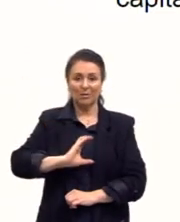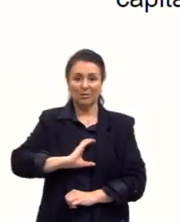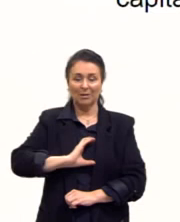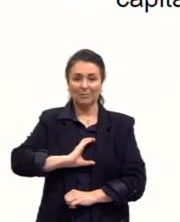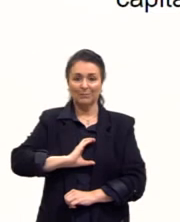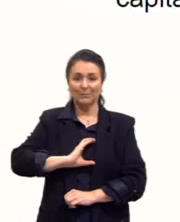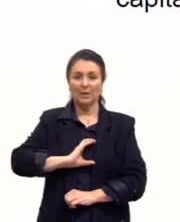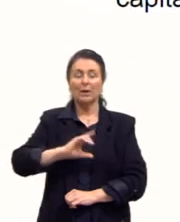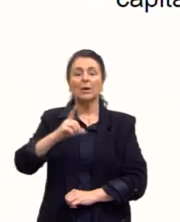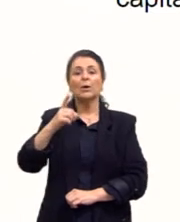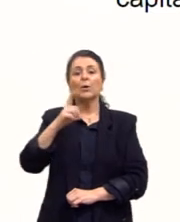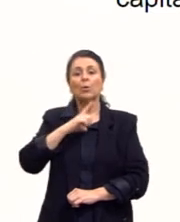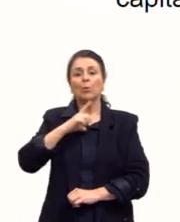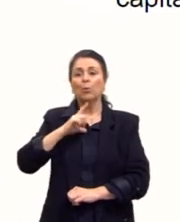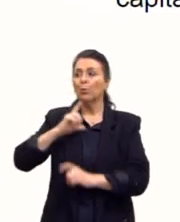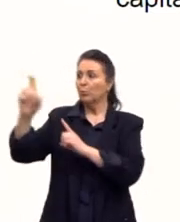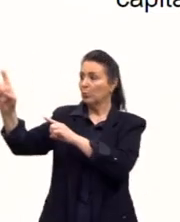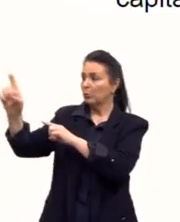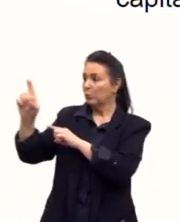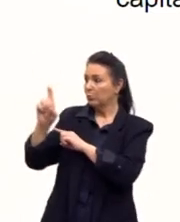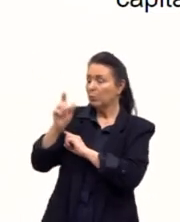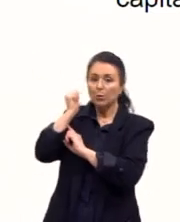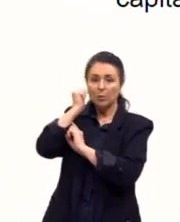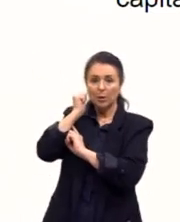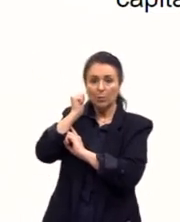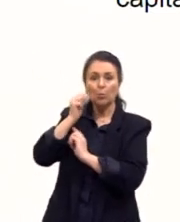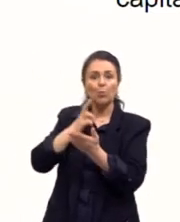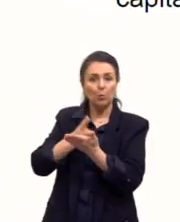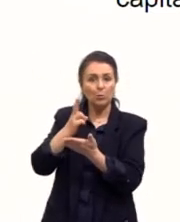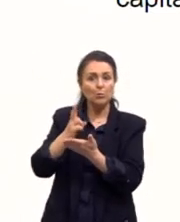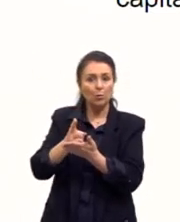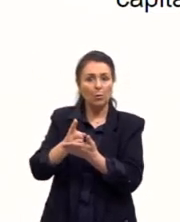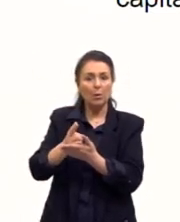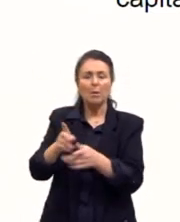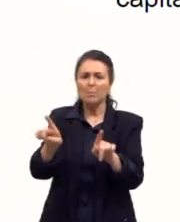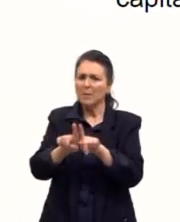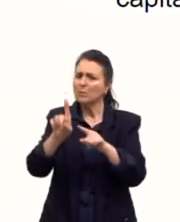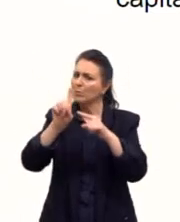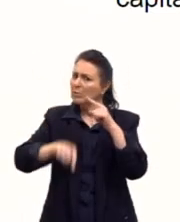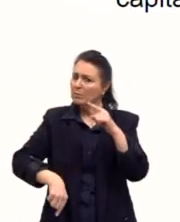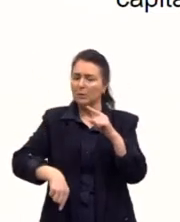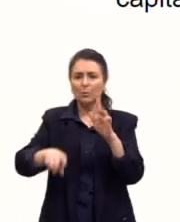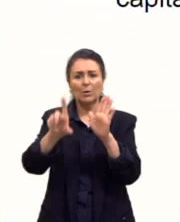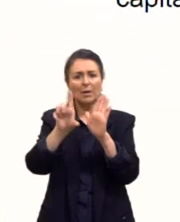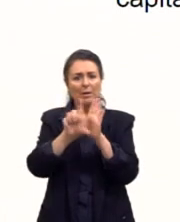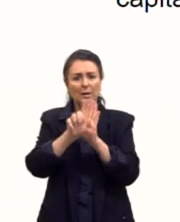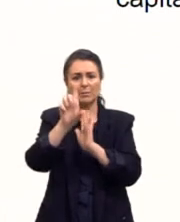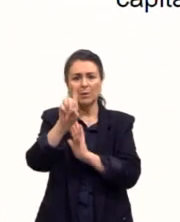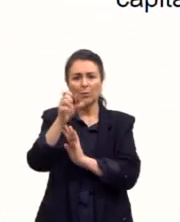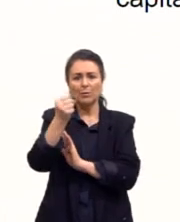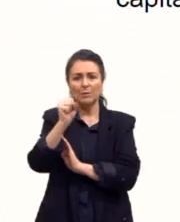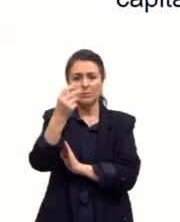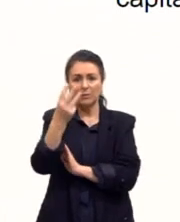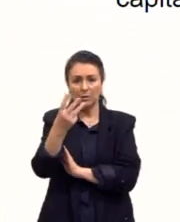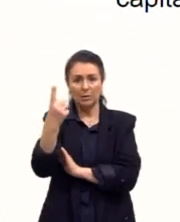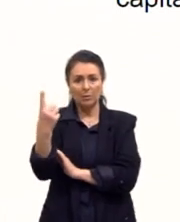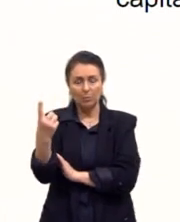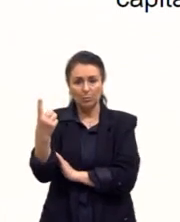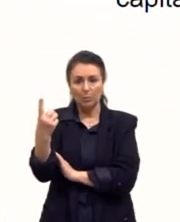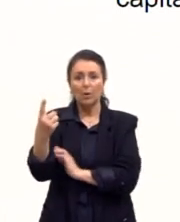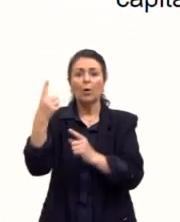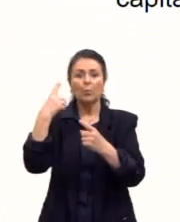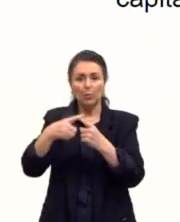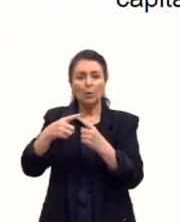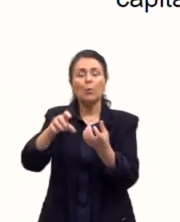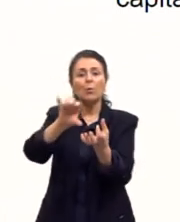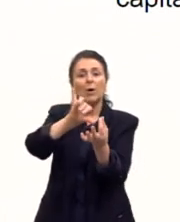negreiro se manteve para o Brasil depois de sua proibição pela Lei de 1831, porque ainda ofereceu respostas ao